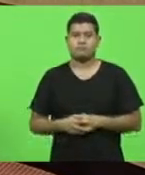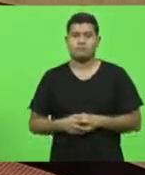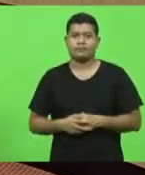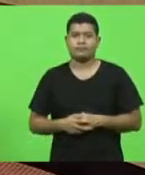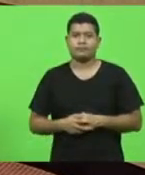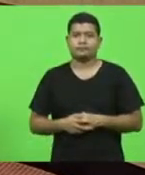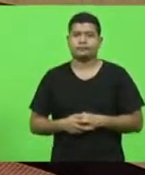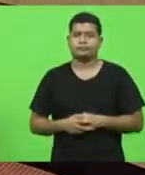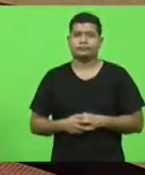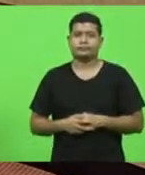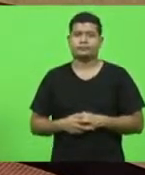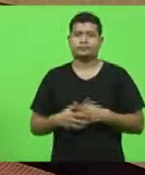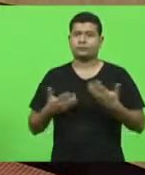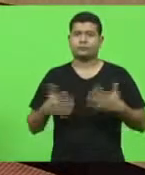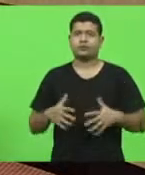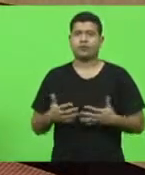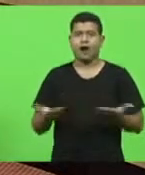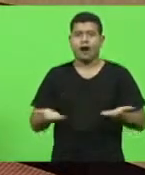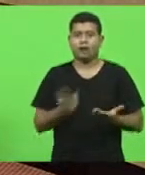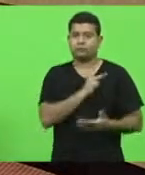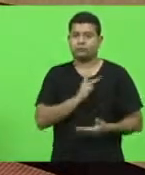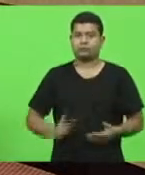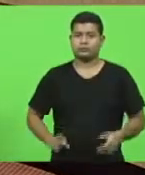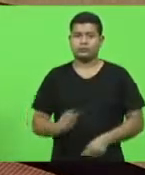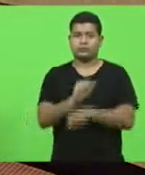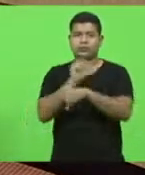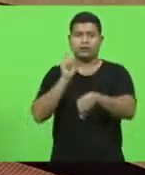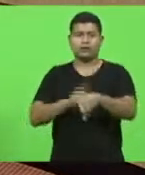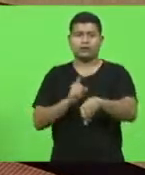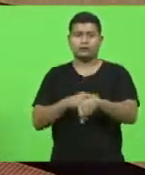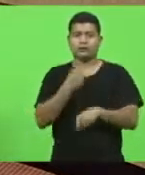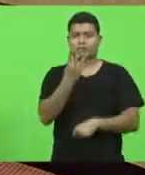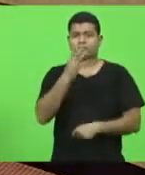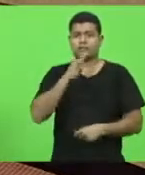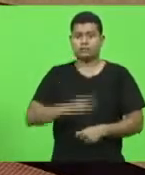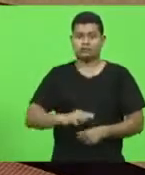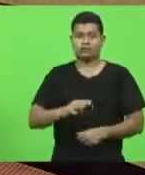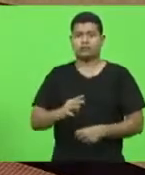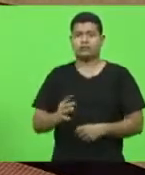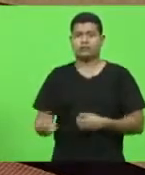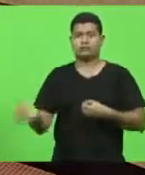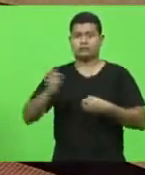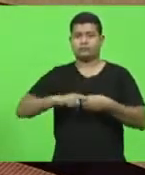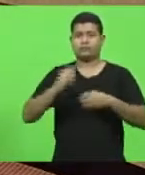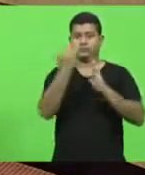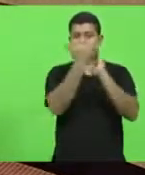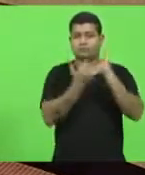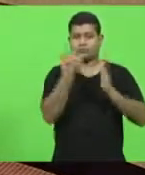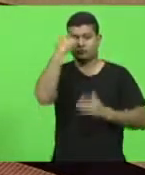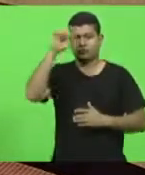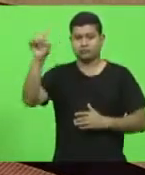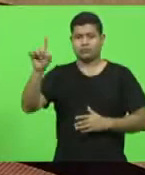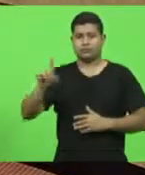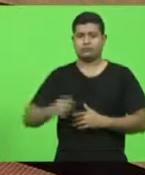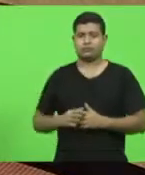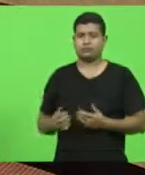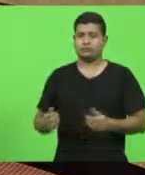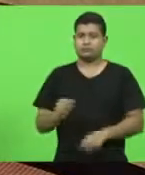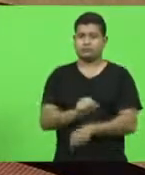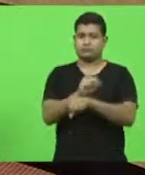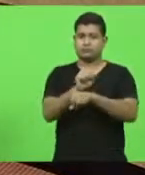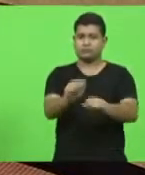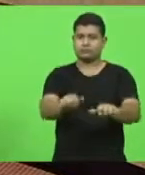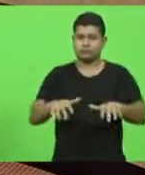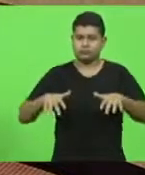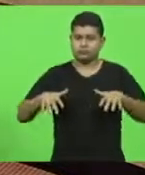Não, havendo esta presidência, suspende a presente sessão até as 16 horas para que possamos retornar com a ordem do dia. Está suspensa a